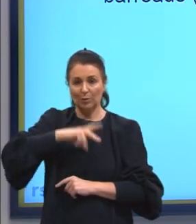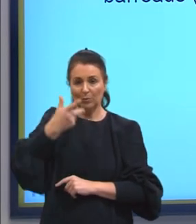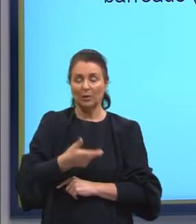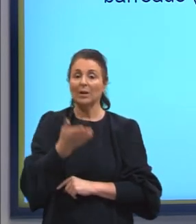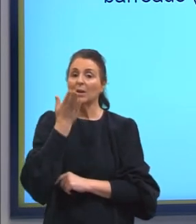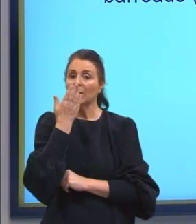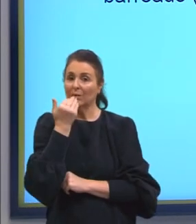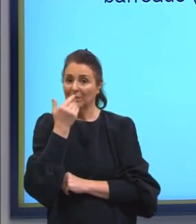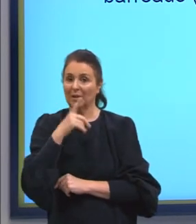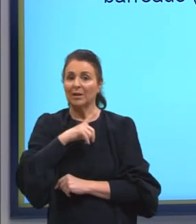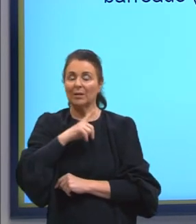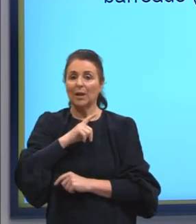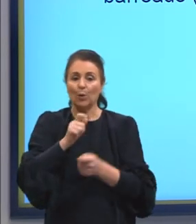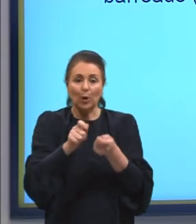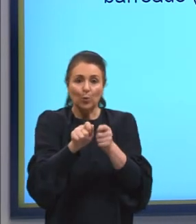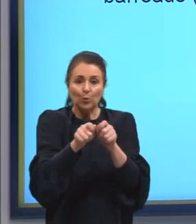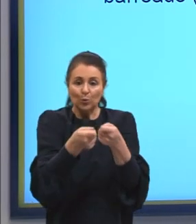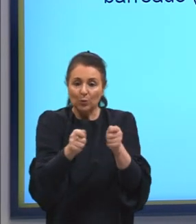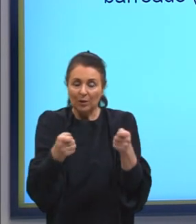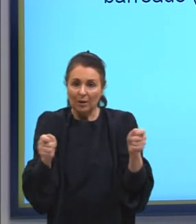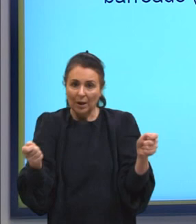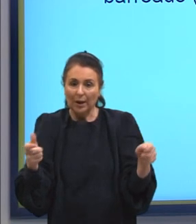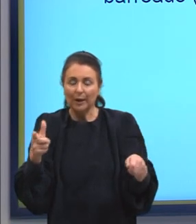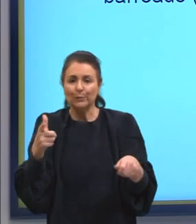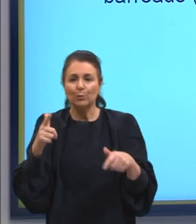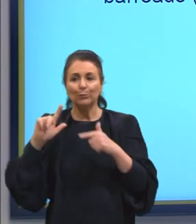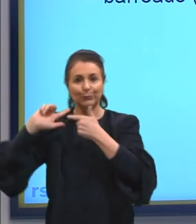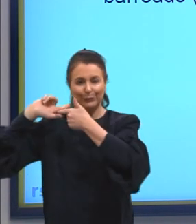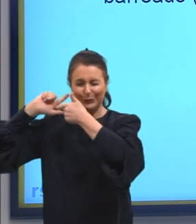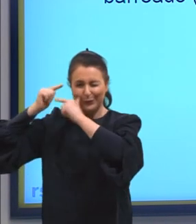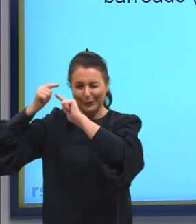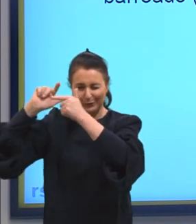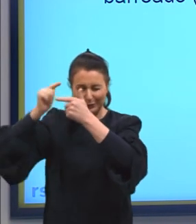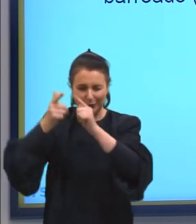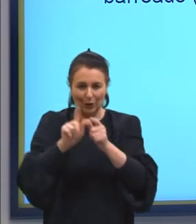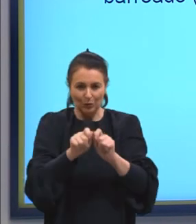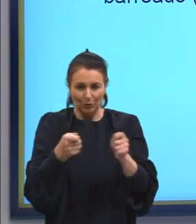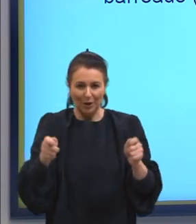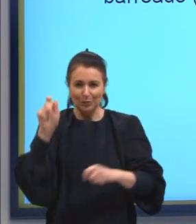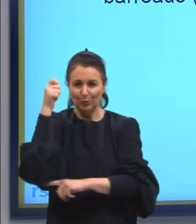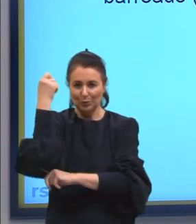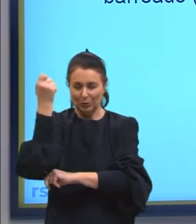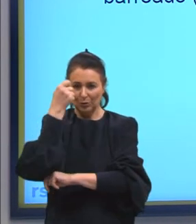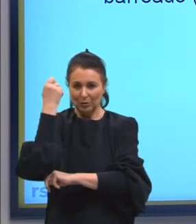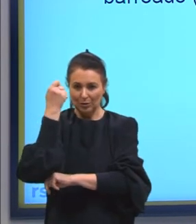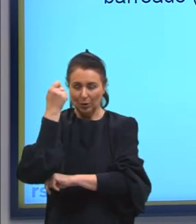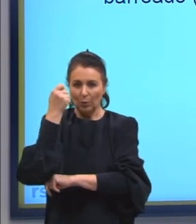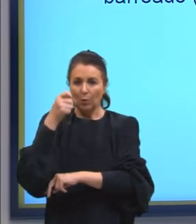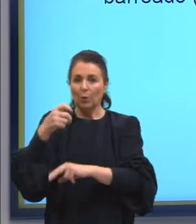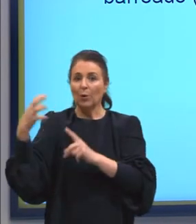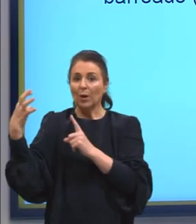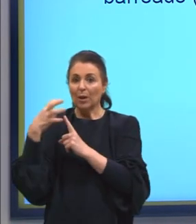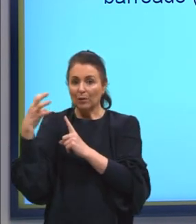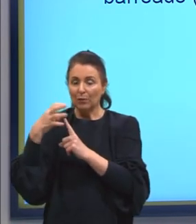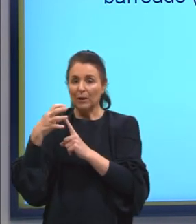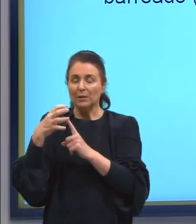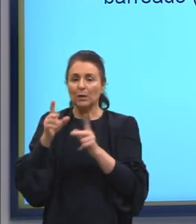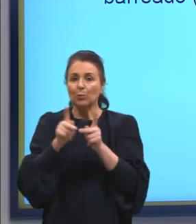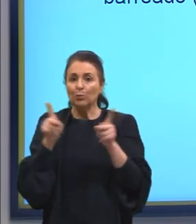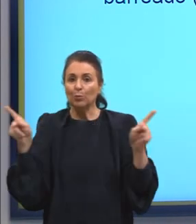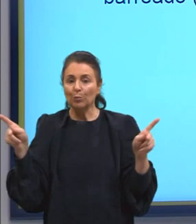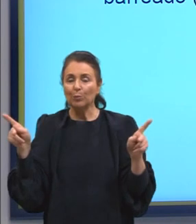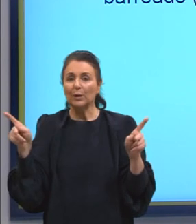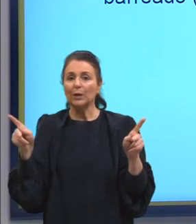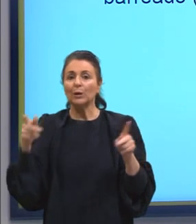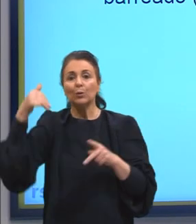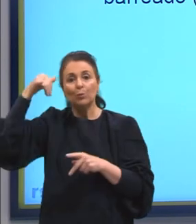o churrasco, tradicional churrasco do gaúcho, infanção muito do período do gado, com